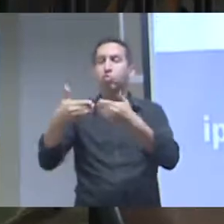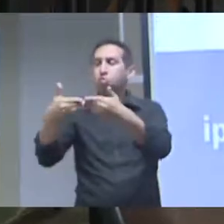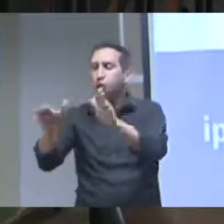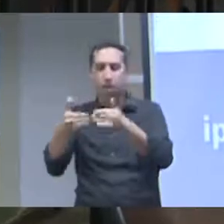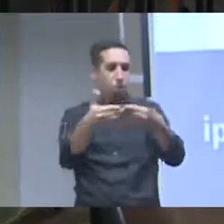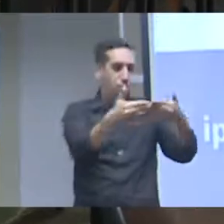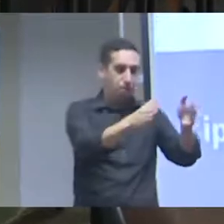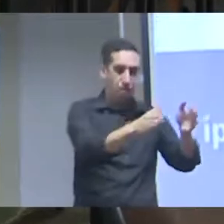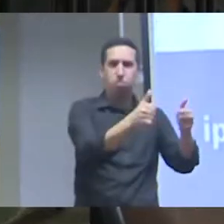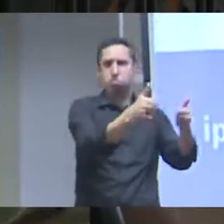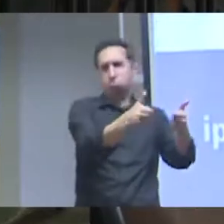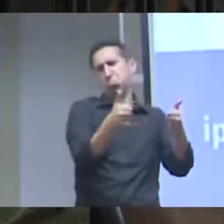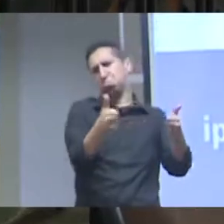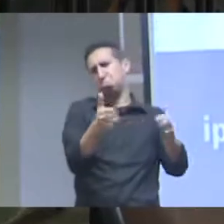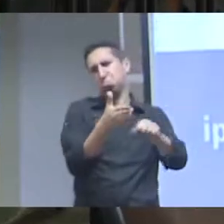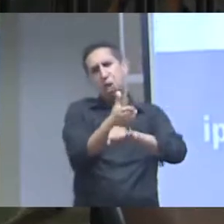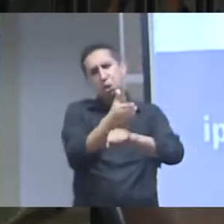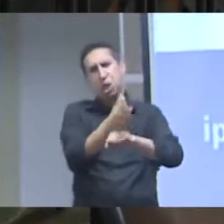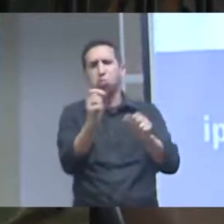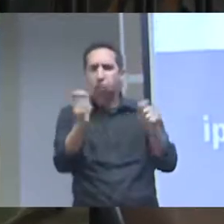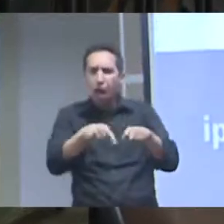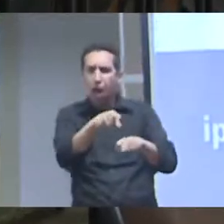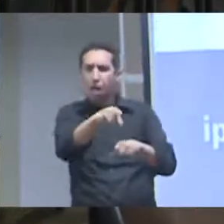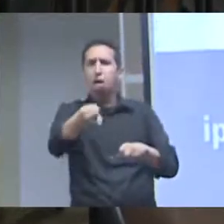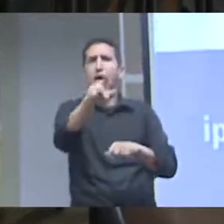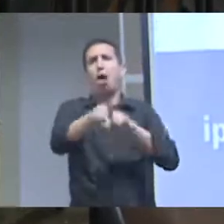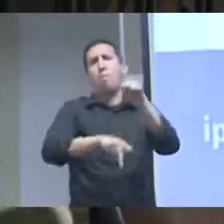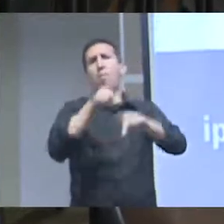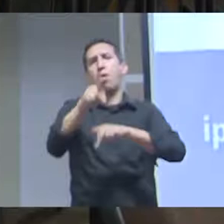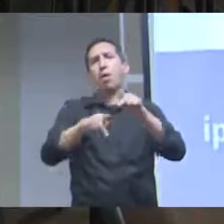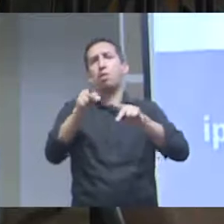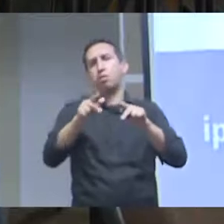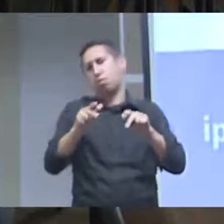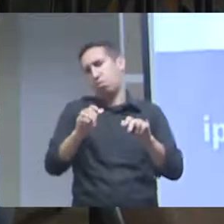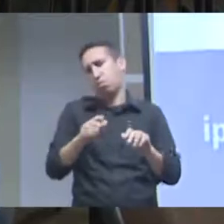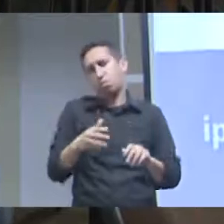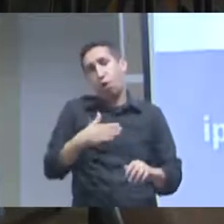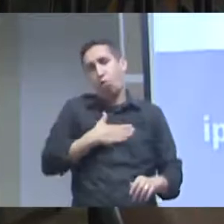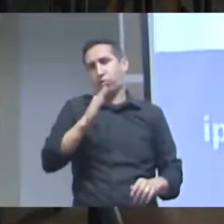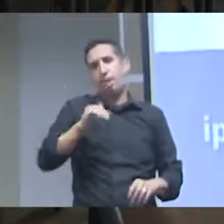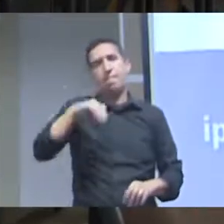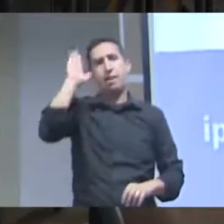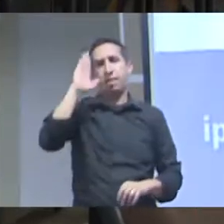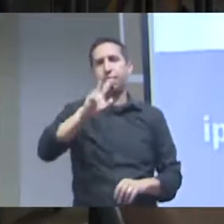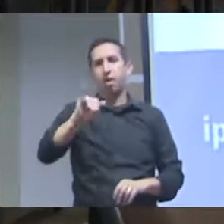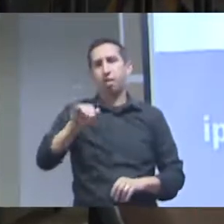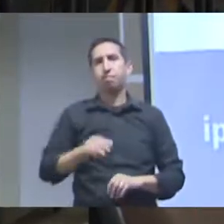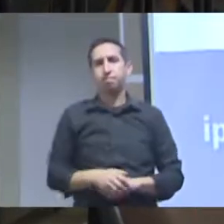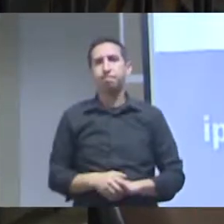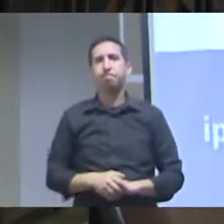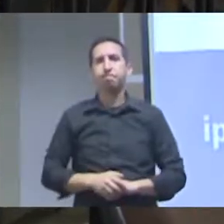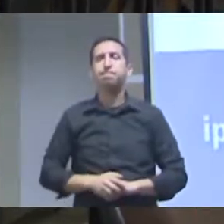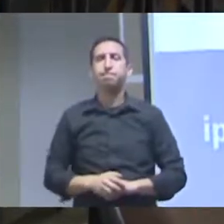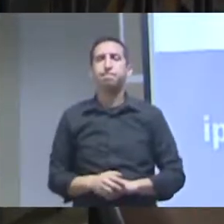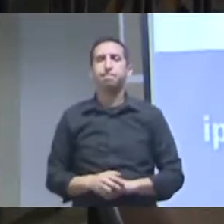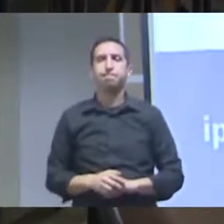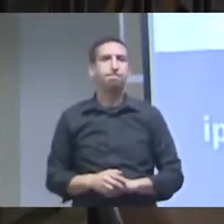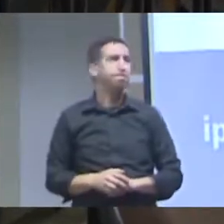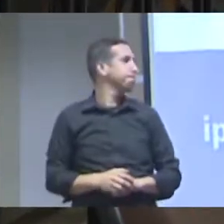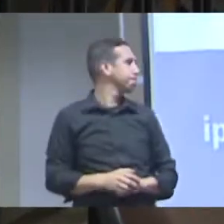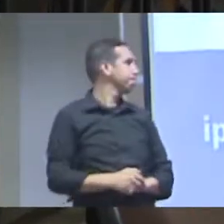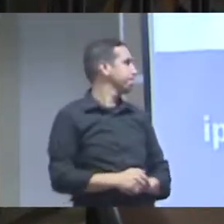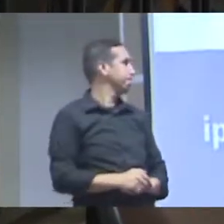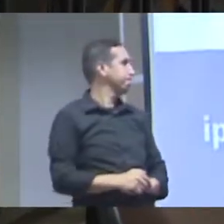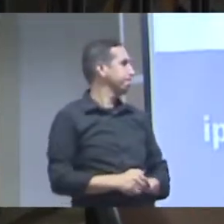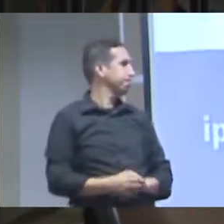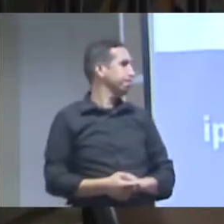esses dois agentes mais ONGs etc se todos tiverem acesso e todos fizerem coisas acho que a sociedade vai se beneficiar mais queria